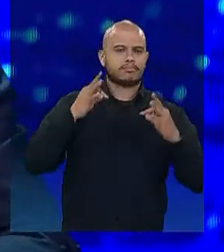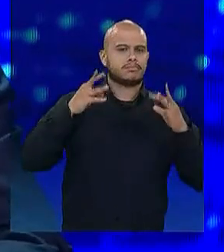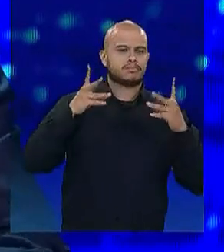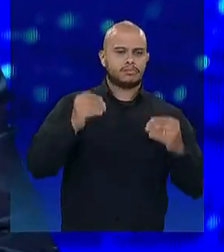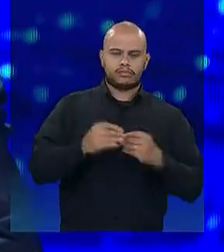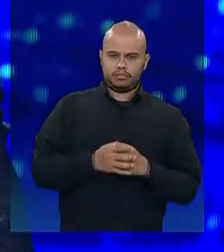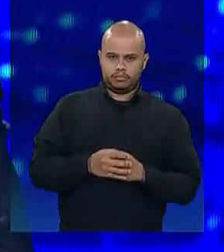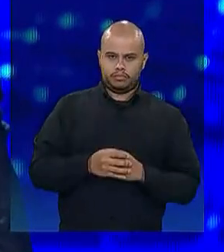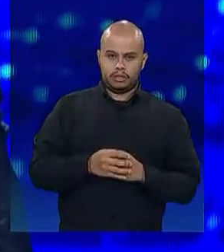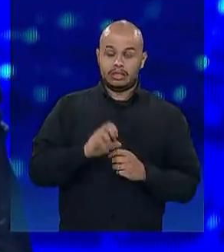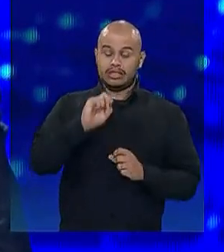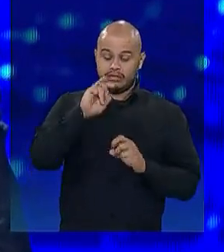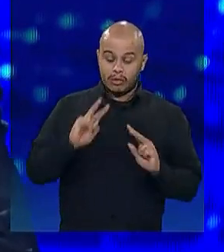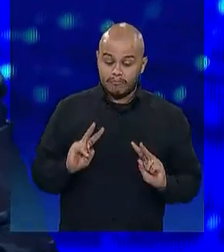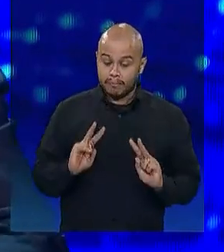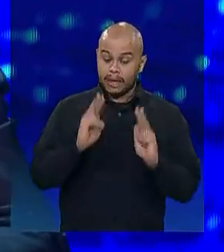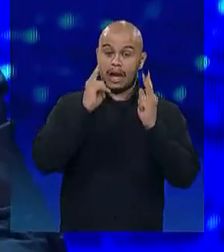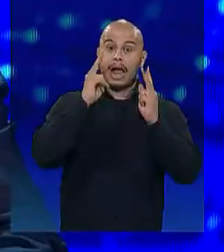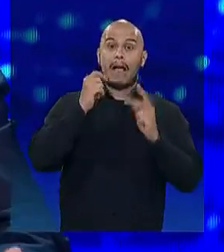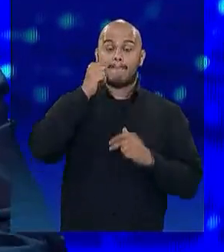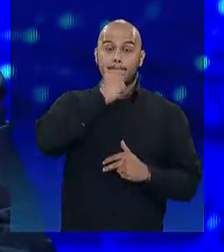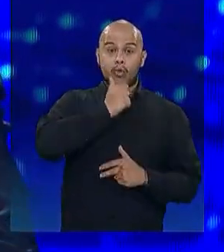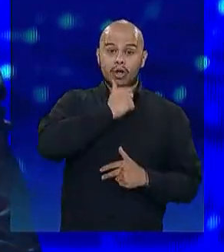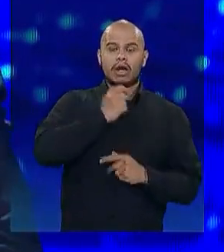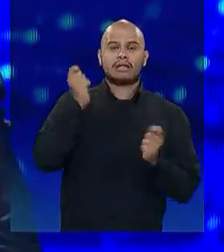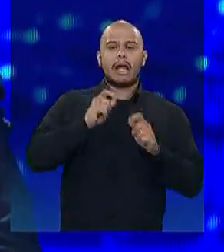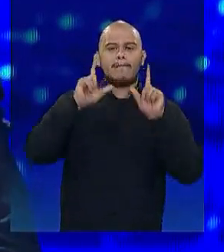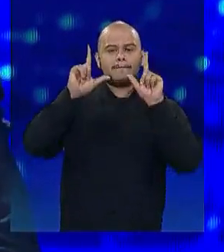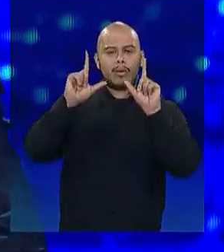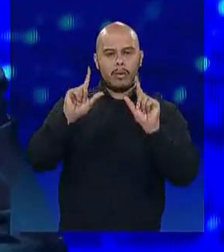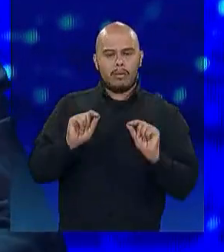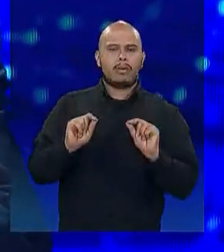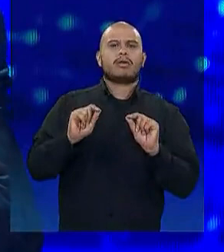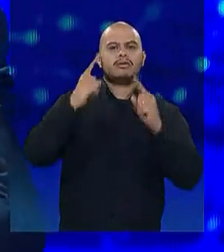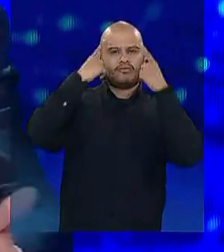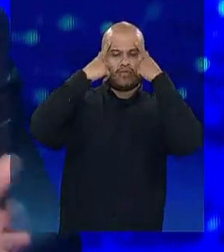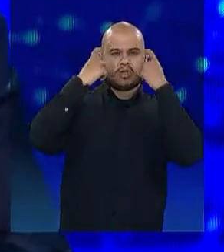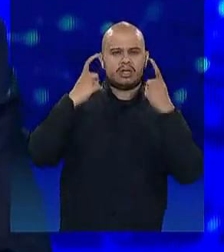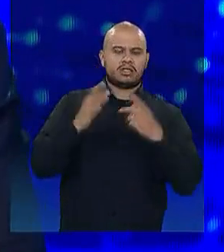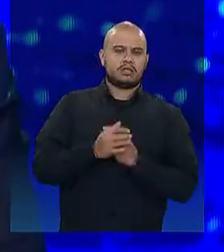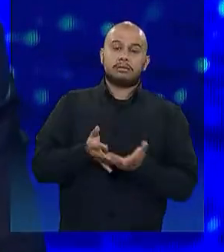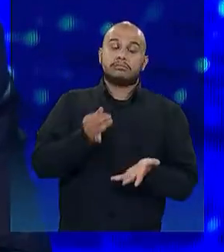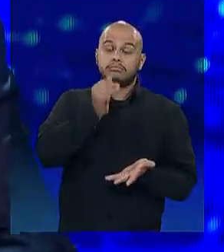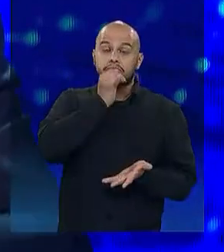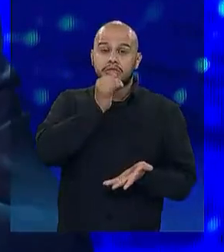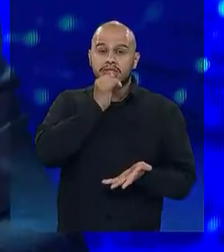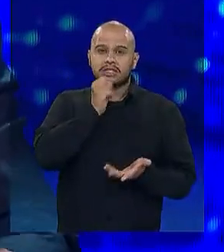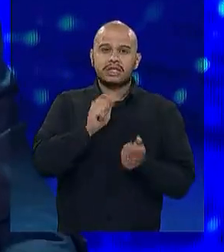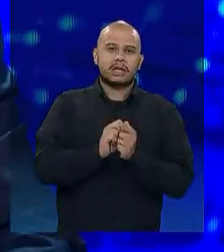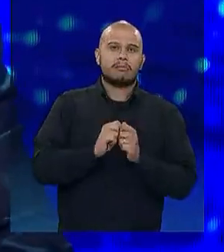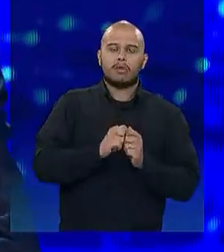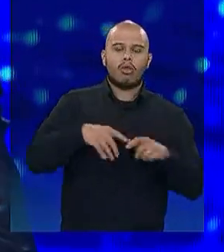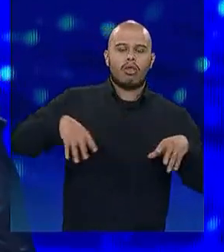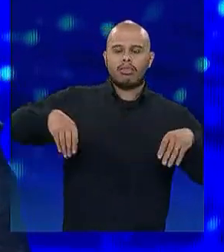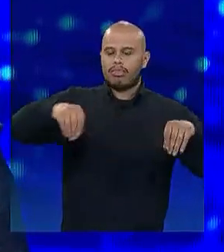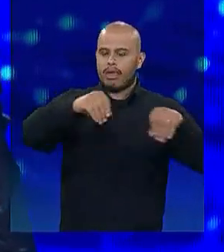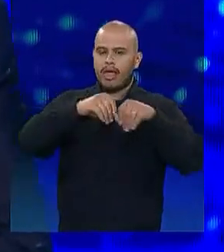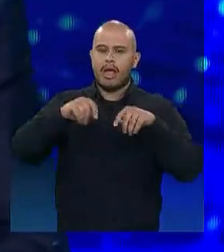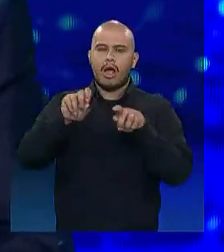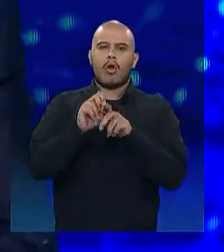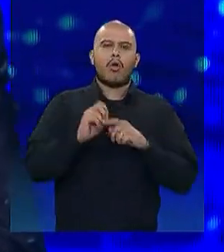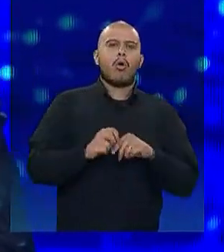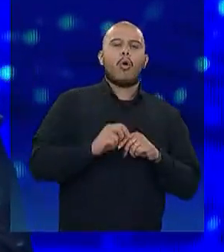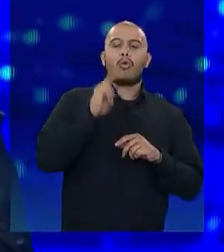você valorizar as mulheres, você diminui a violência. Como, exemplo, titulação de terras, auxílio emergencial,